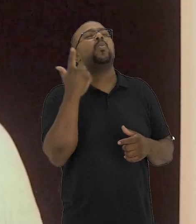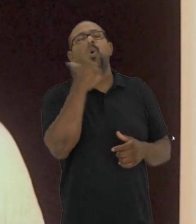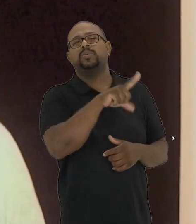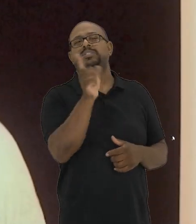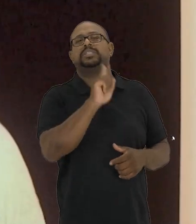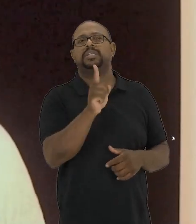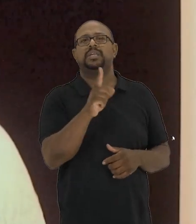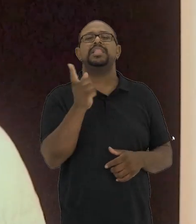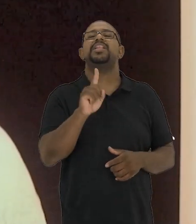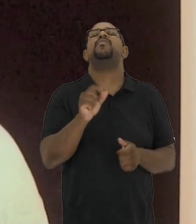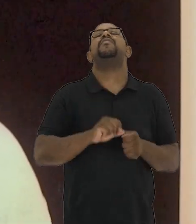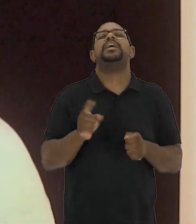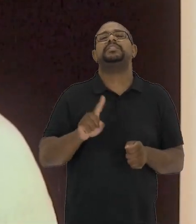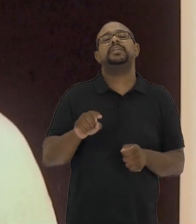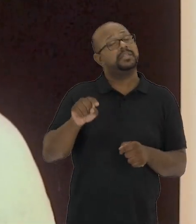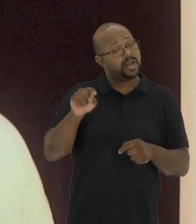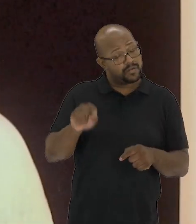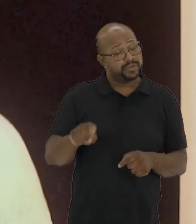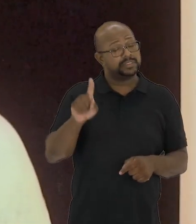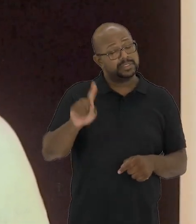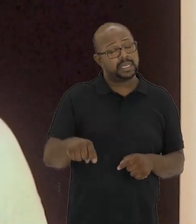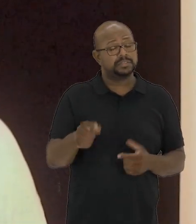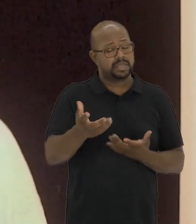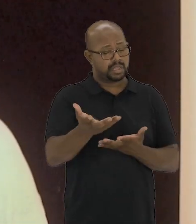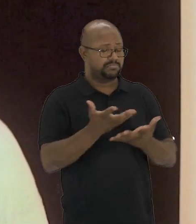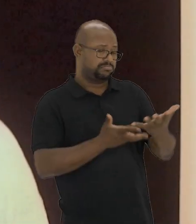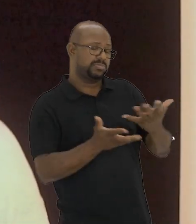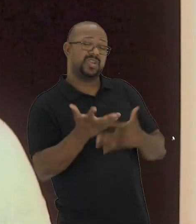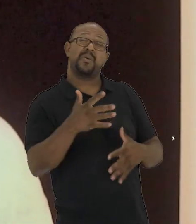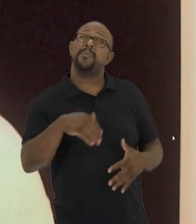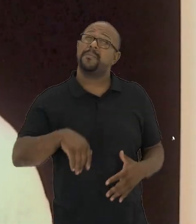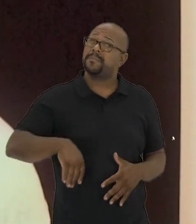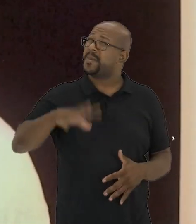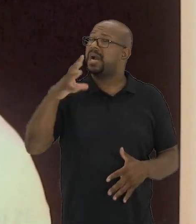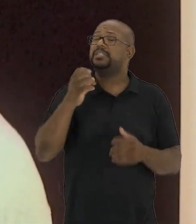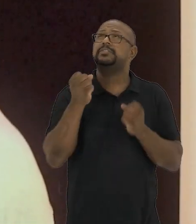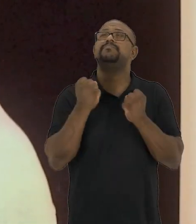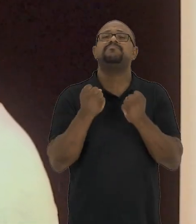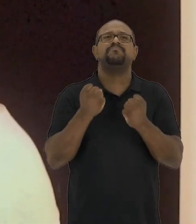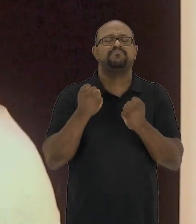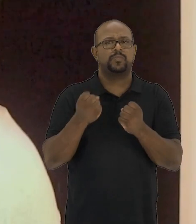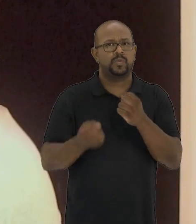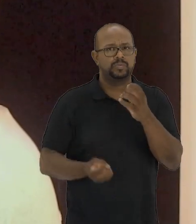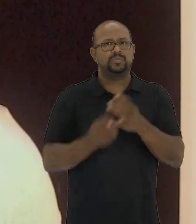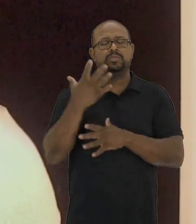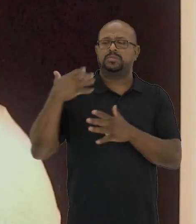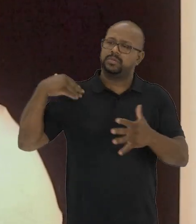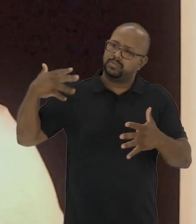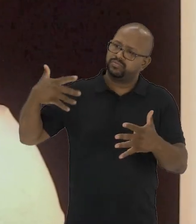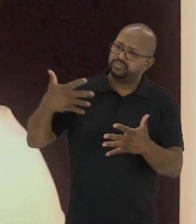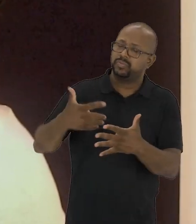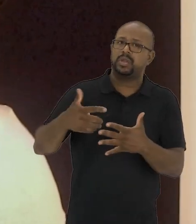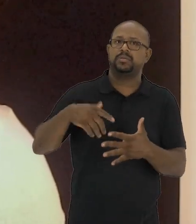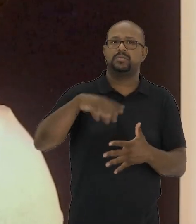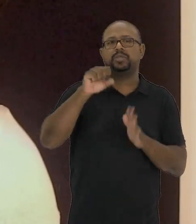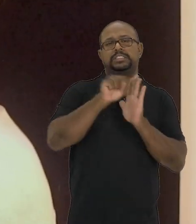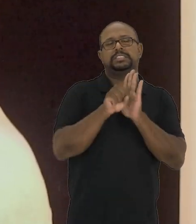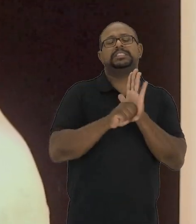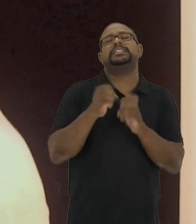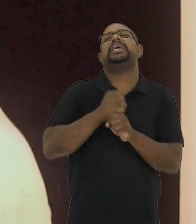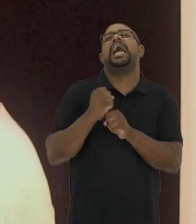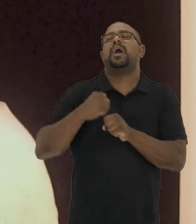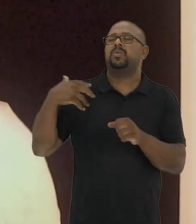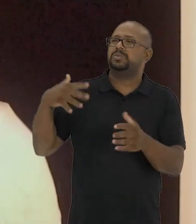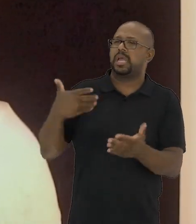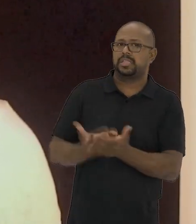fazer, do não conseguir. Talvez essa tenha sido a relação mais significativa construída nos